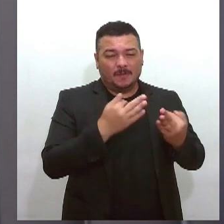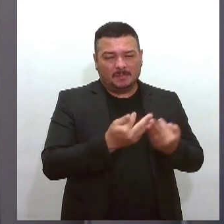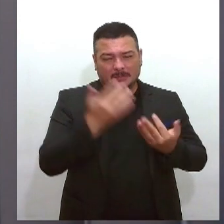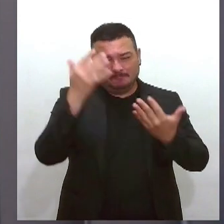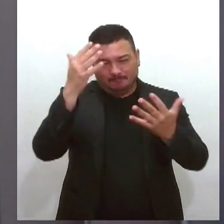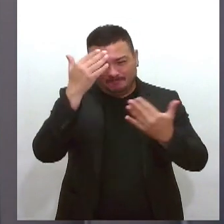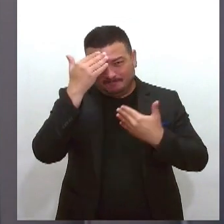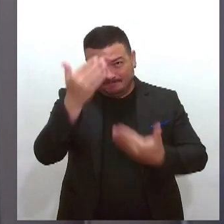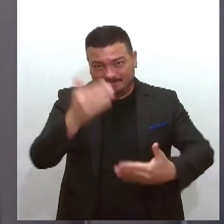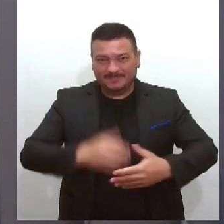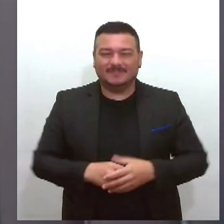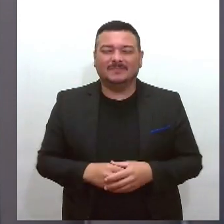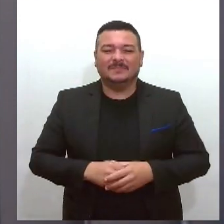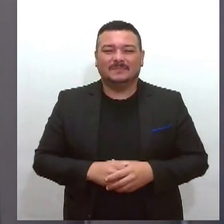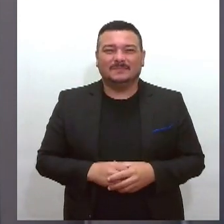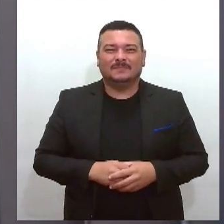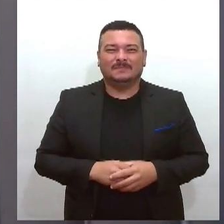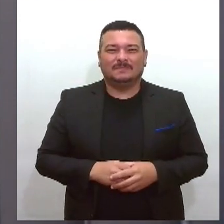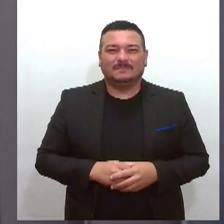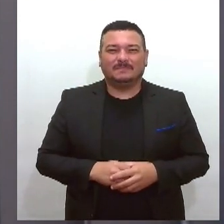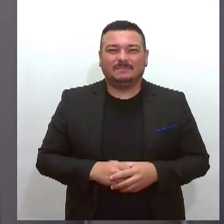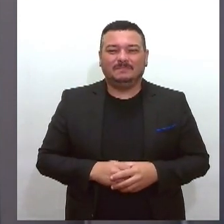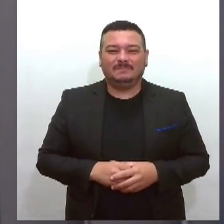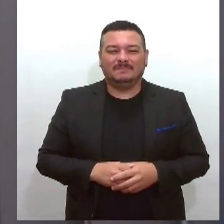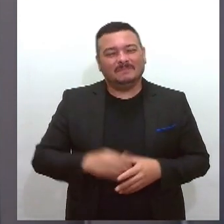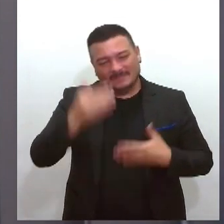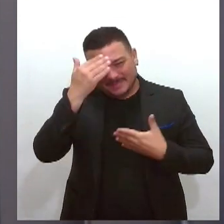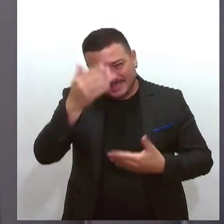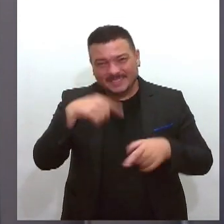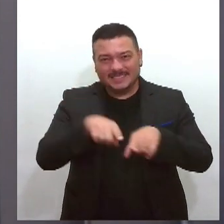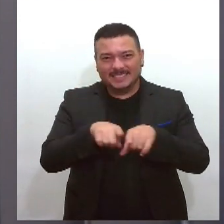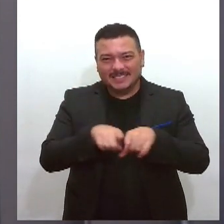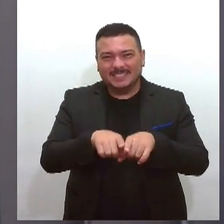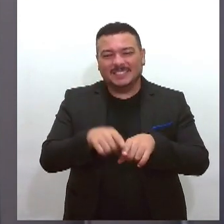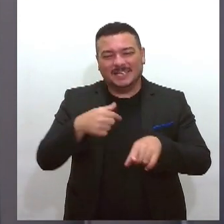participação com a gente hoje aqui. Obrigada, Valquíria. que agradeço. Estamos à disposição. Obrigada, Valquíria. Obrigada,